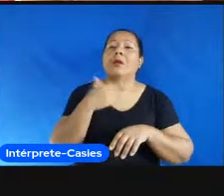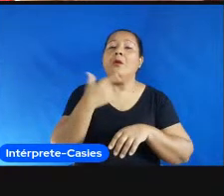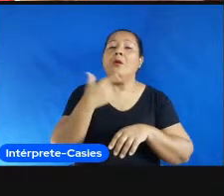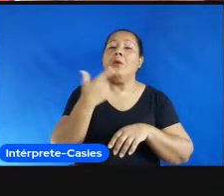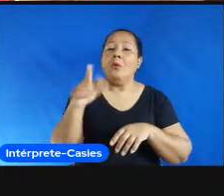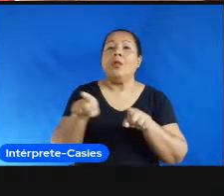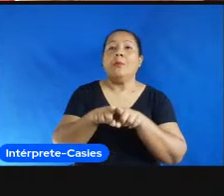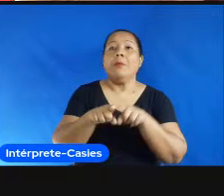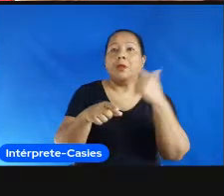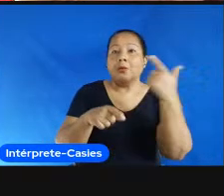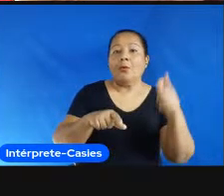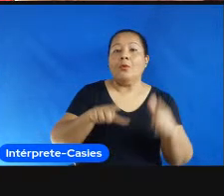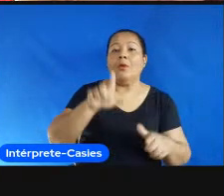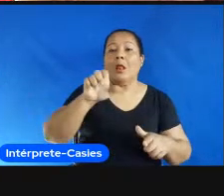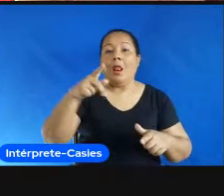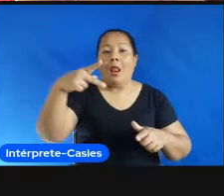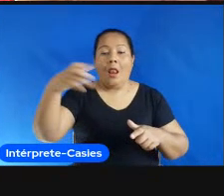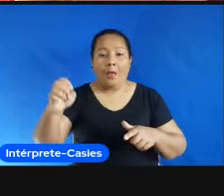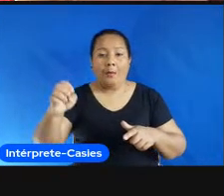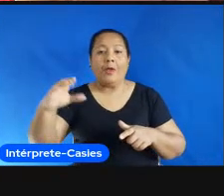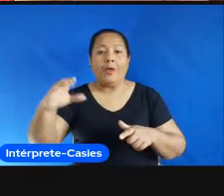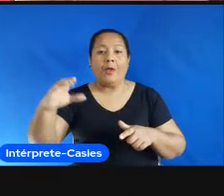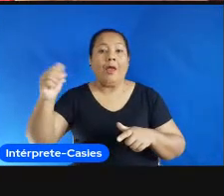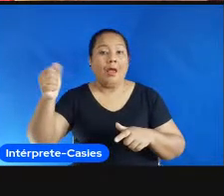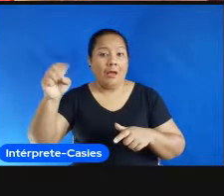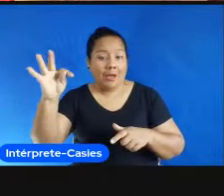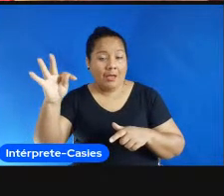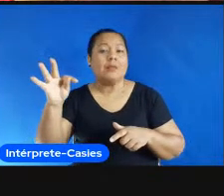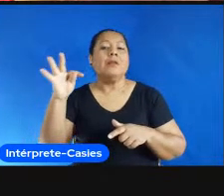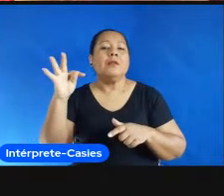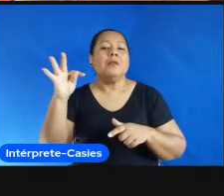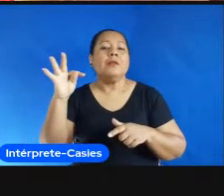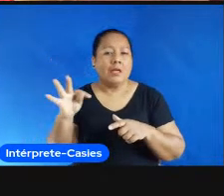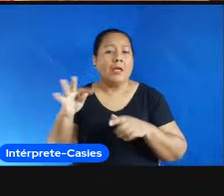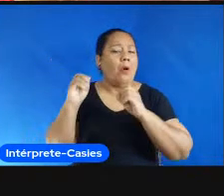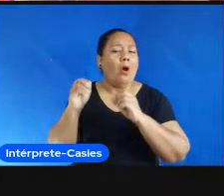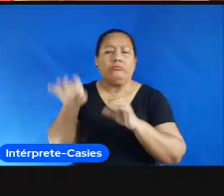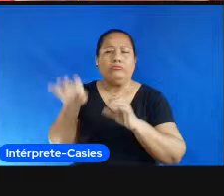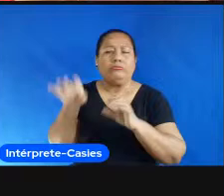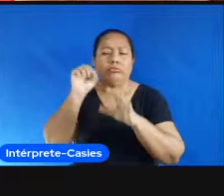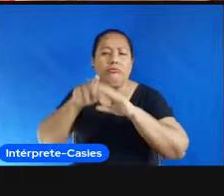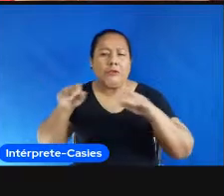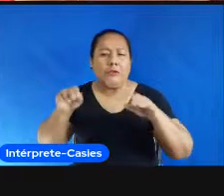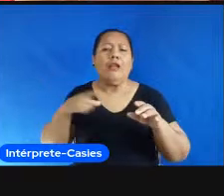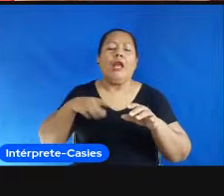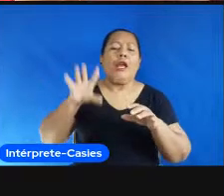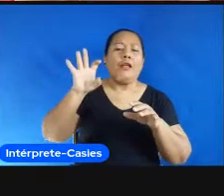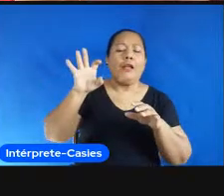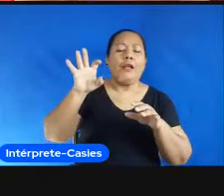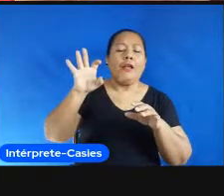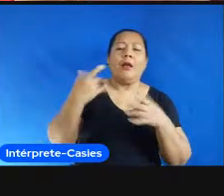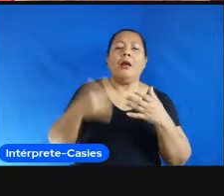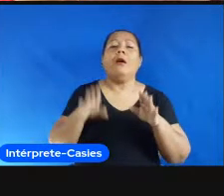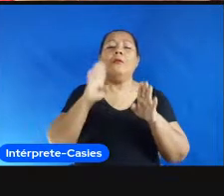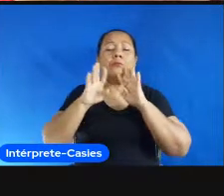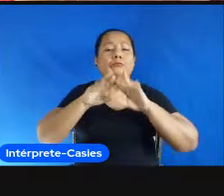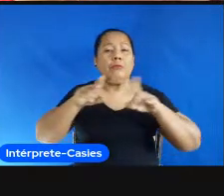podcasts tá no Spotify tá no YouTube tá em todos esses ambientes Instagram Facebook e deixo aqui também os meus contatos